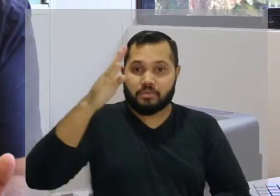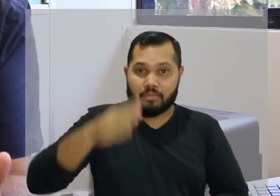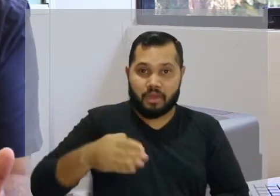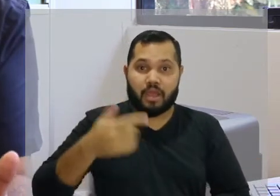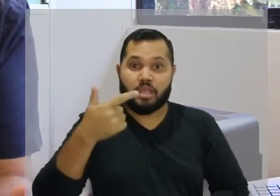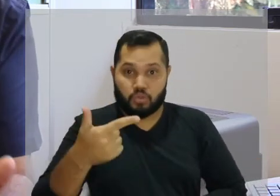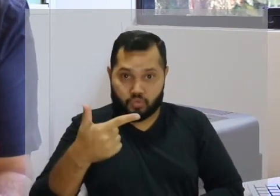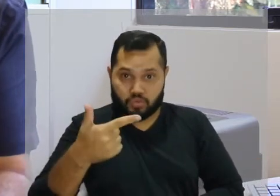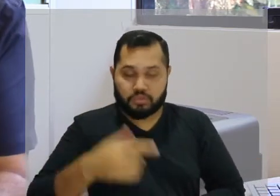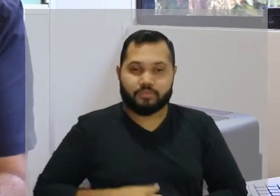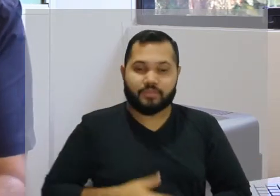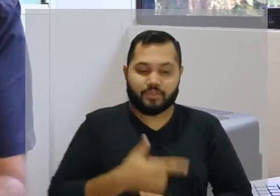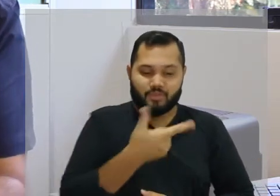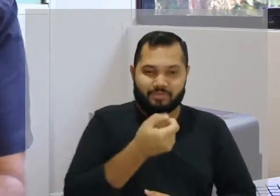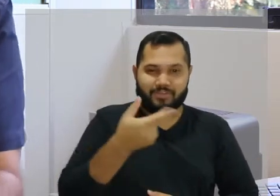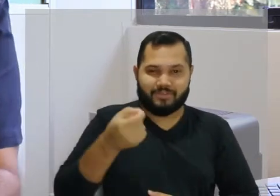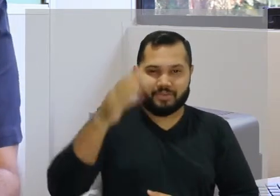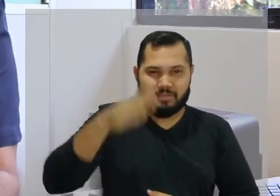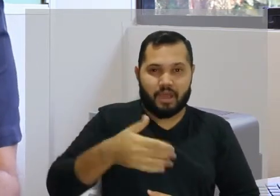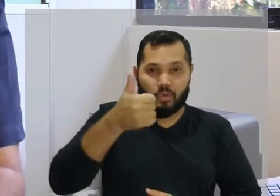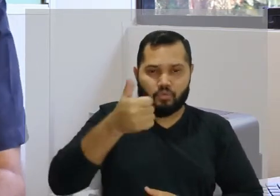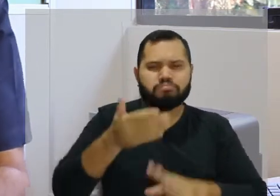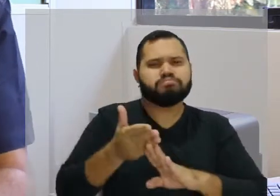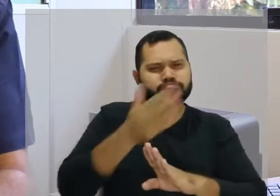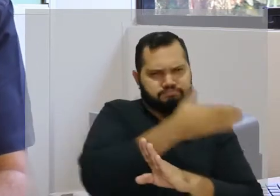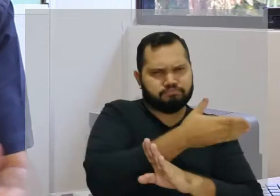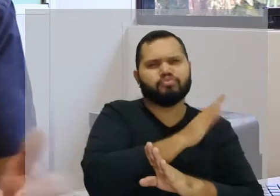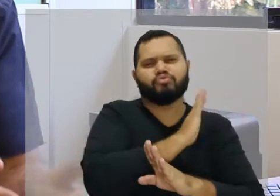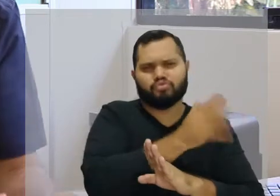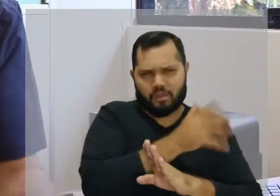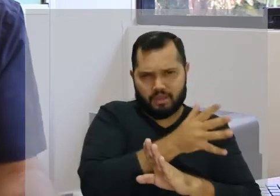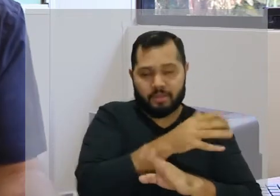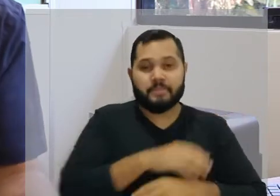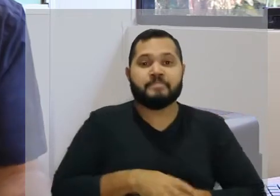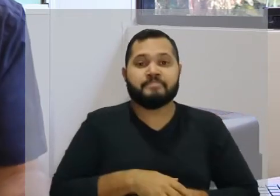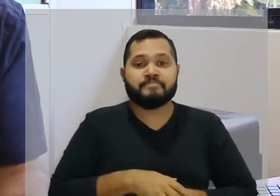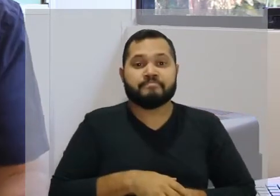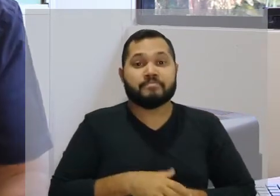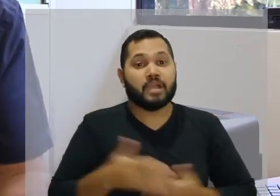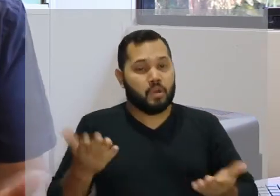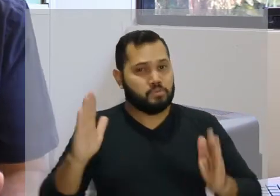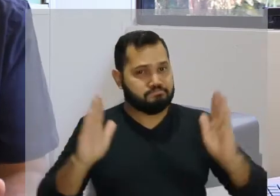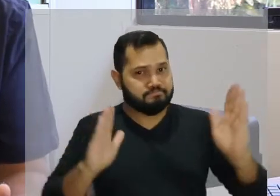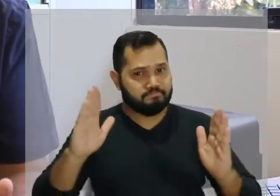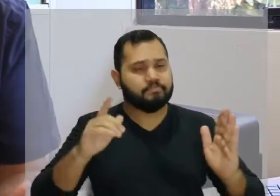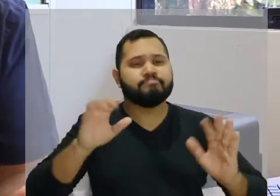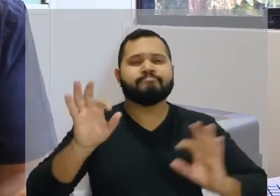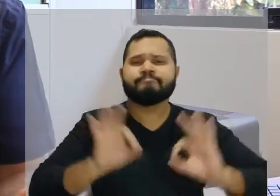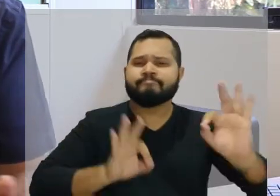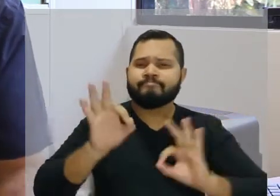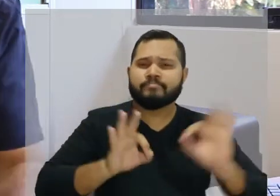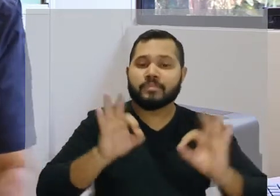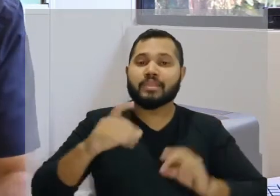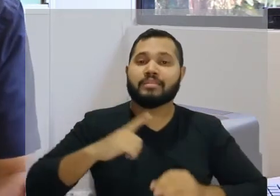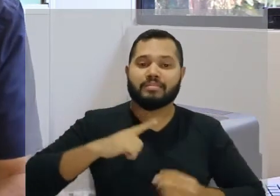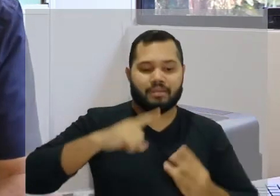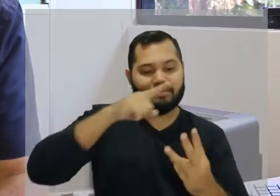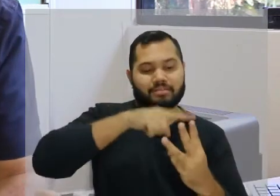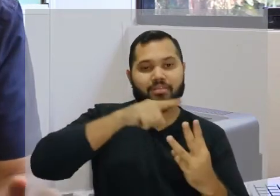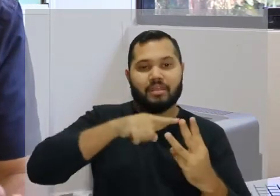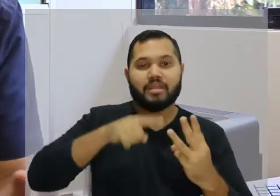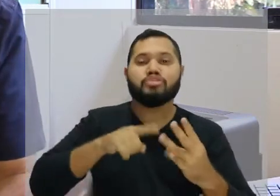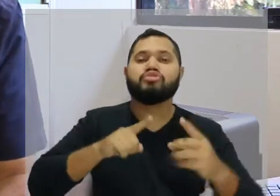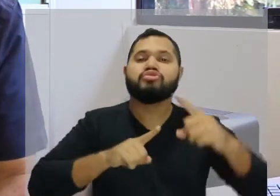2020-2. O 2020-1 já aconteceu. E nesse período, nós